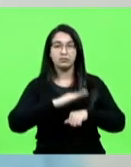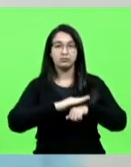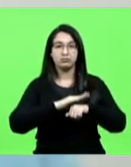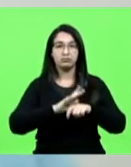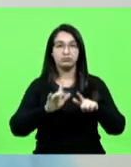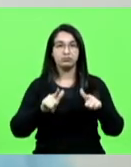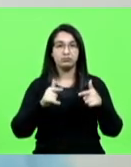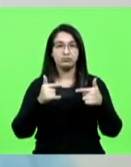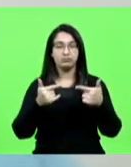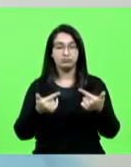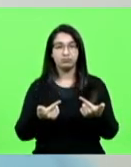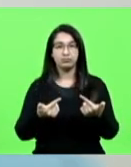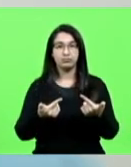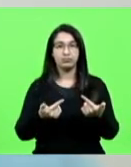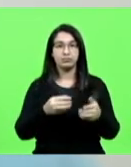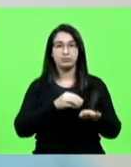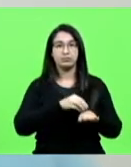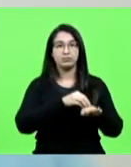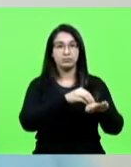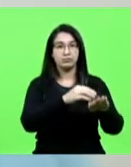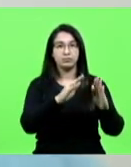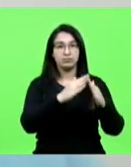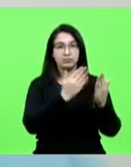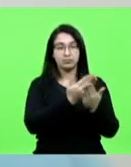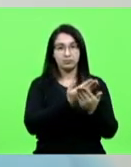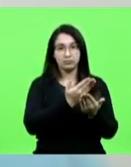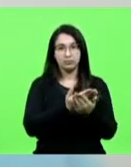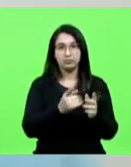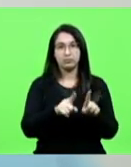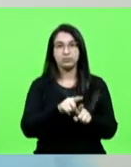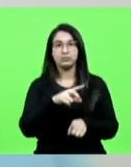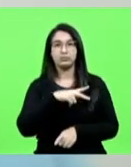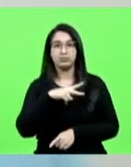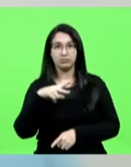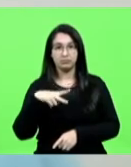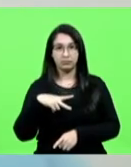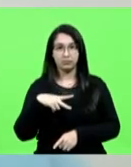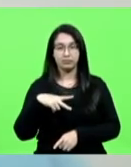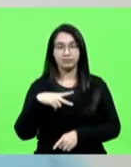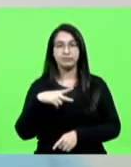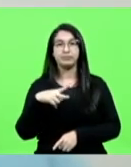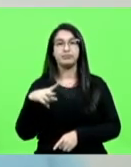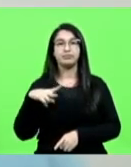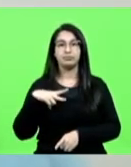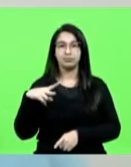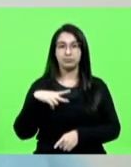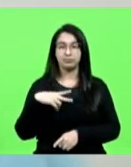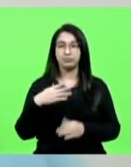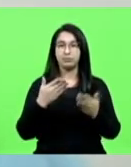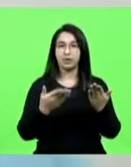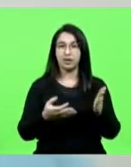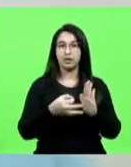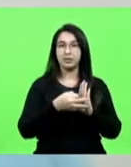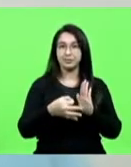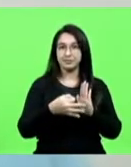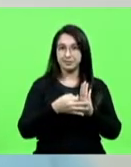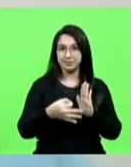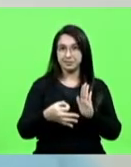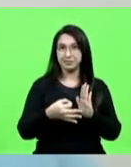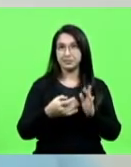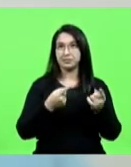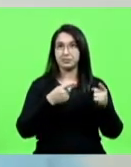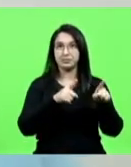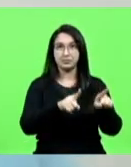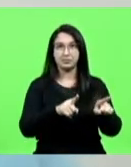Trânsito nas Escolas na Rede Pública e Privada. Aparecer do deputado Silvio, relator da matéria, é pela rejeição. Eu